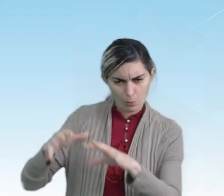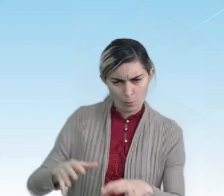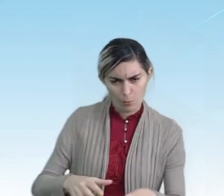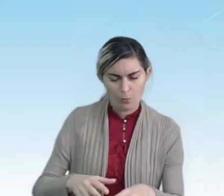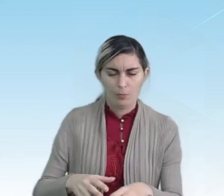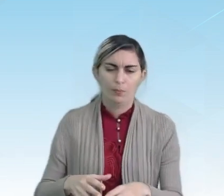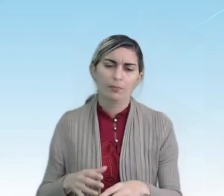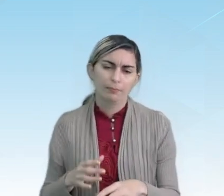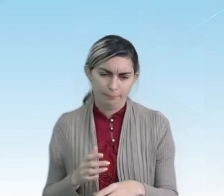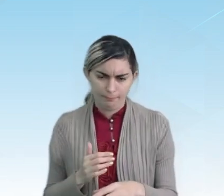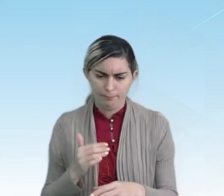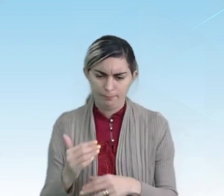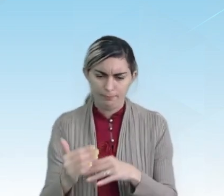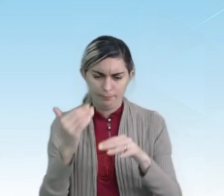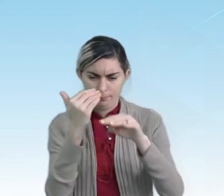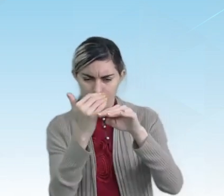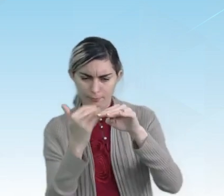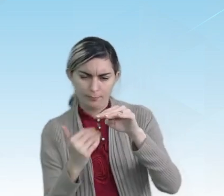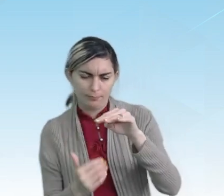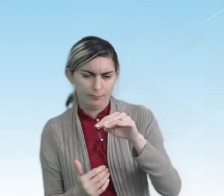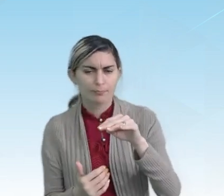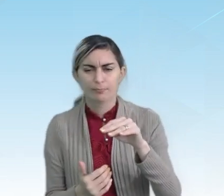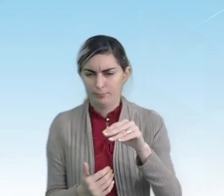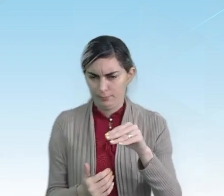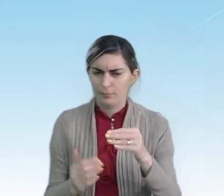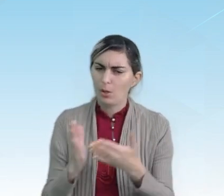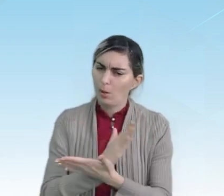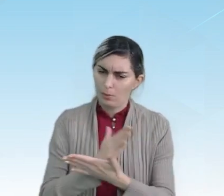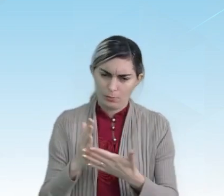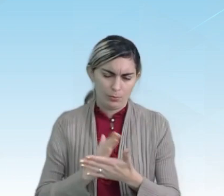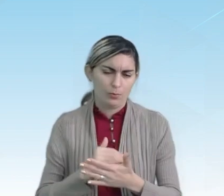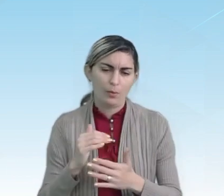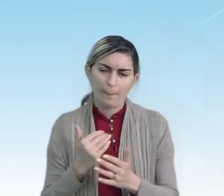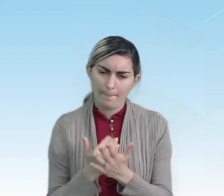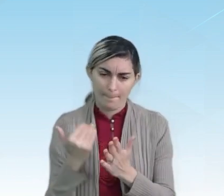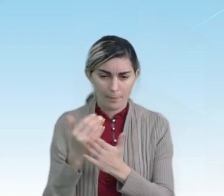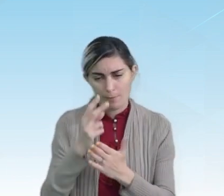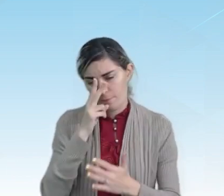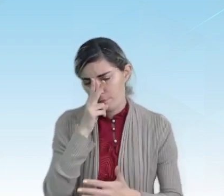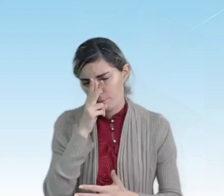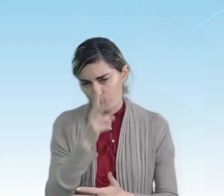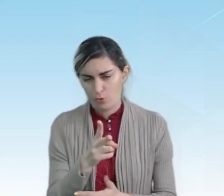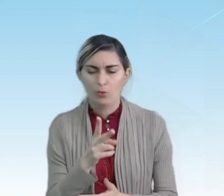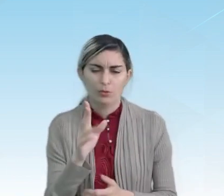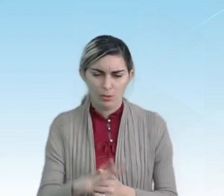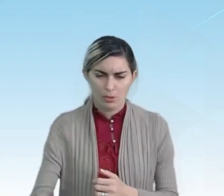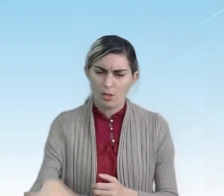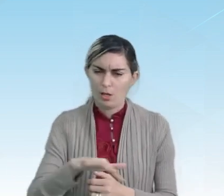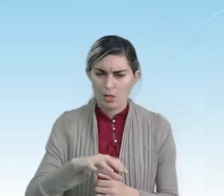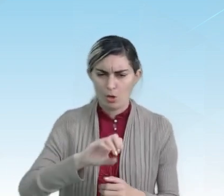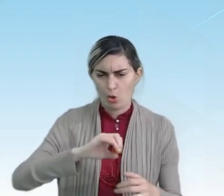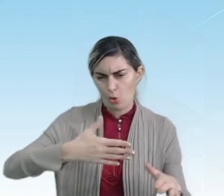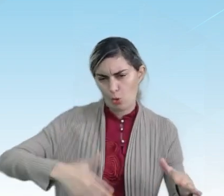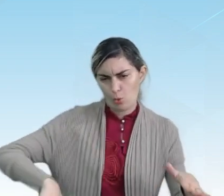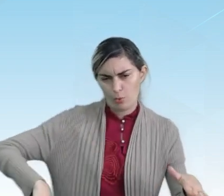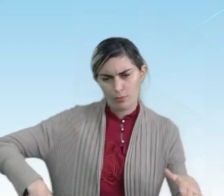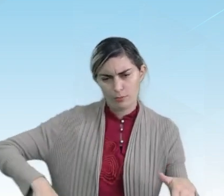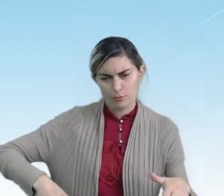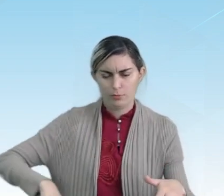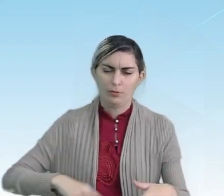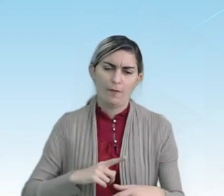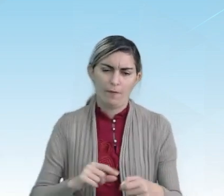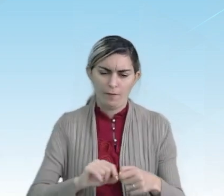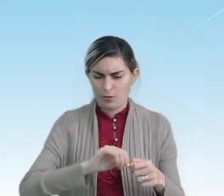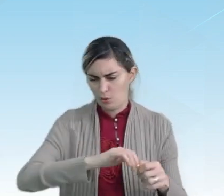sobrepondo umas sobre as outras, algo que ocorre mais intensamente em áreas oceânicas, formando